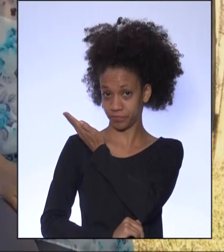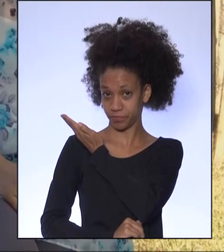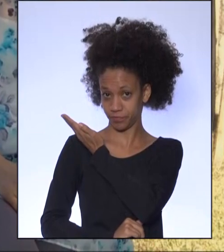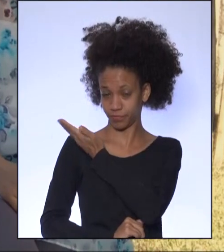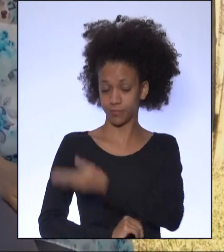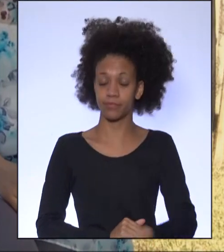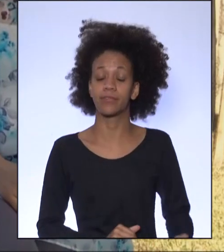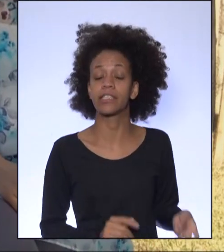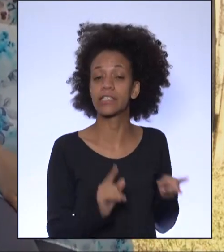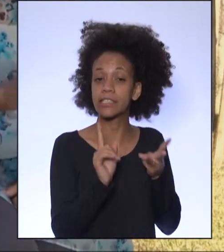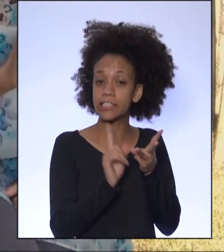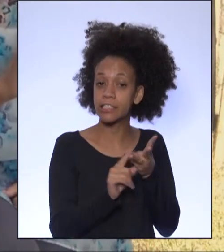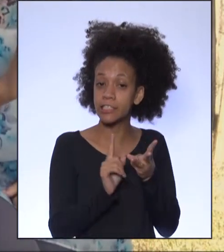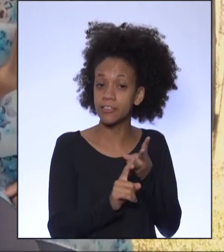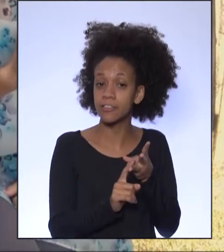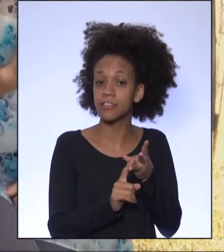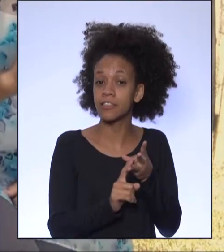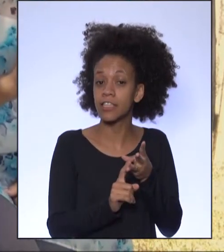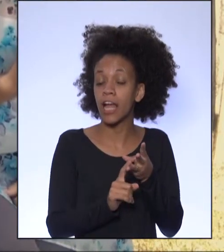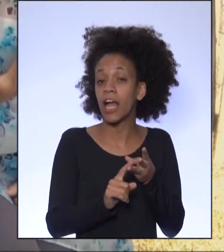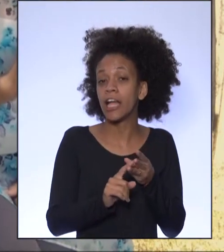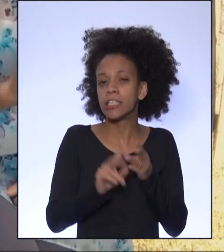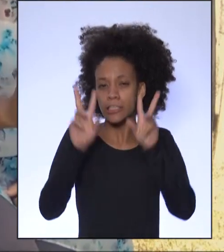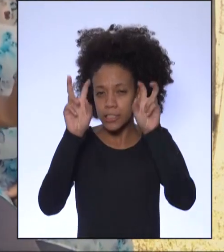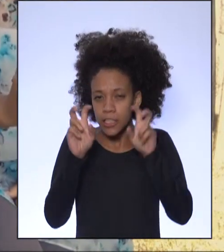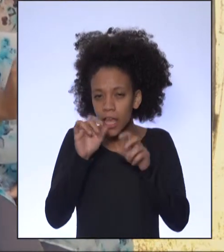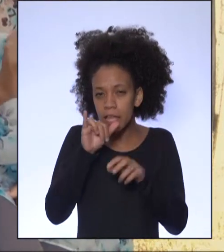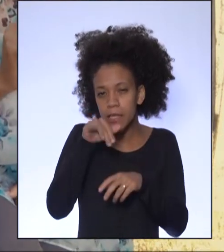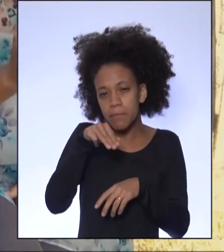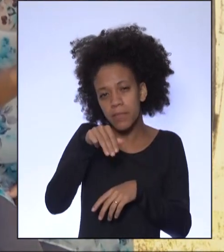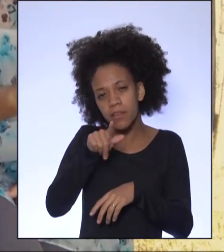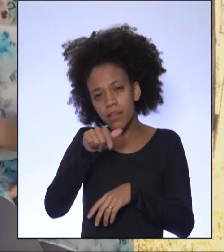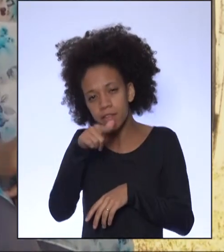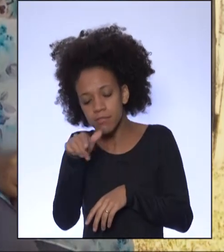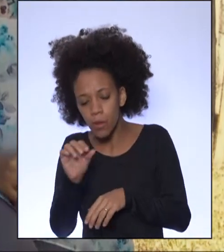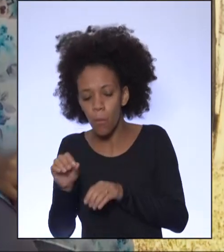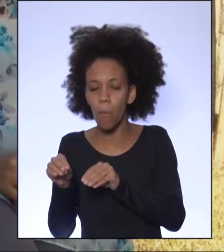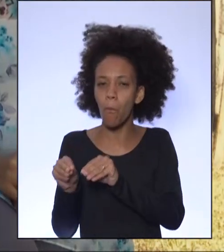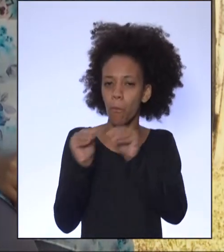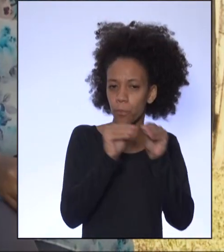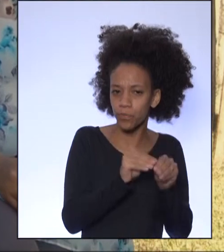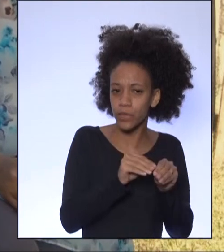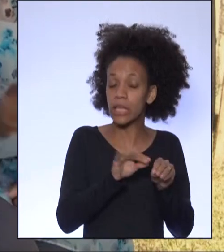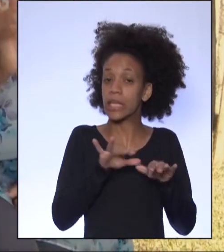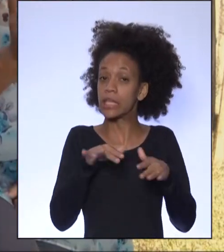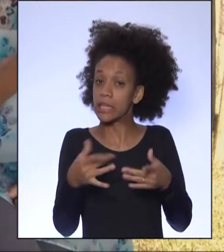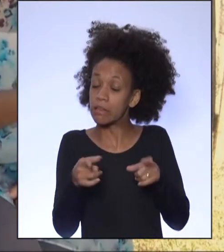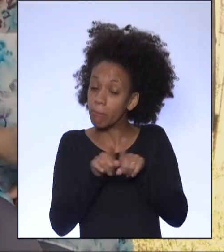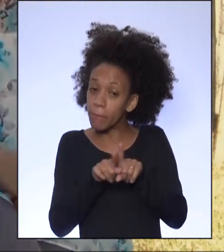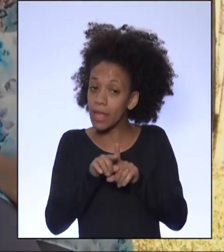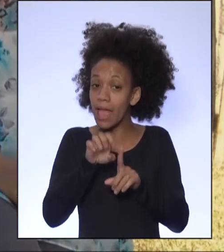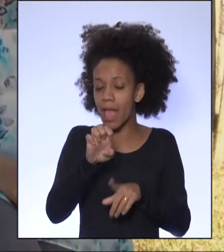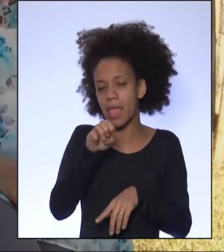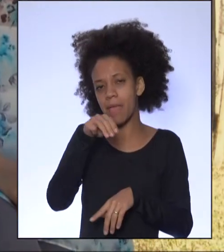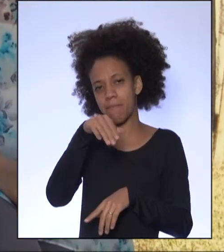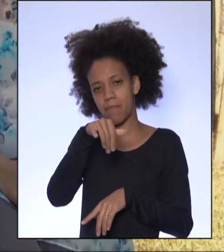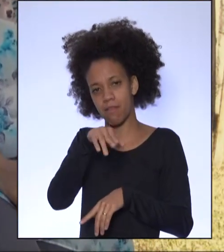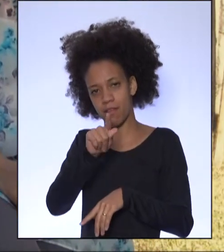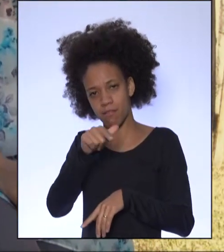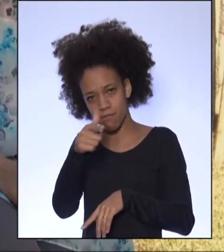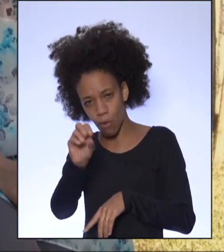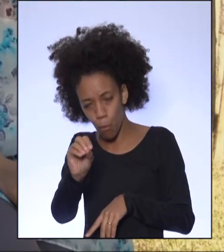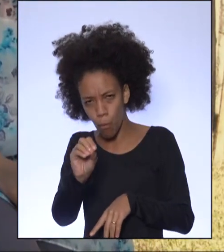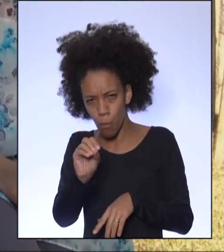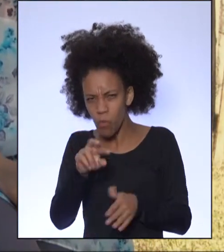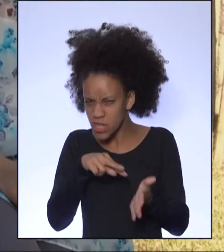externa, os termos imigração e emigração. Você sabe o que cada um deles